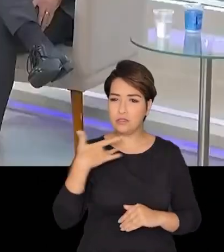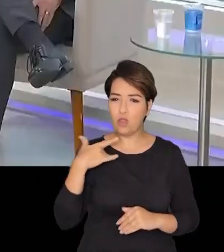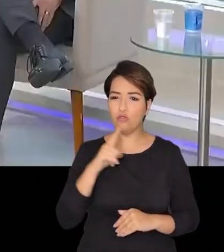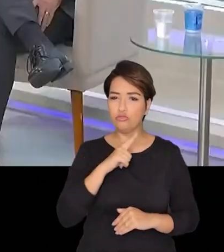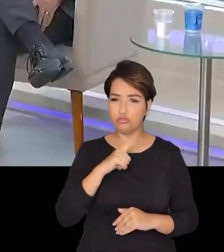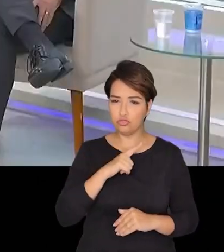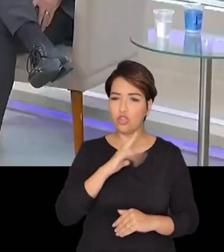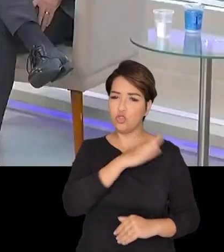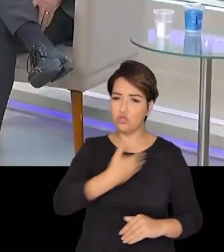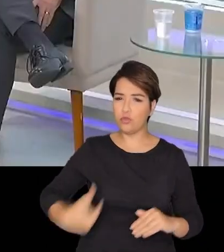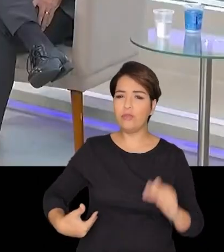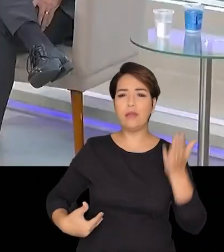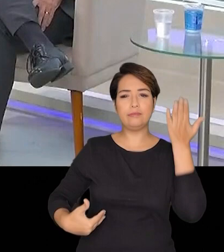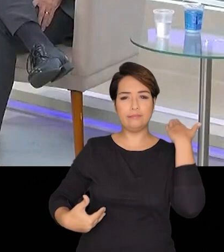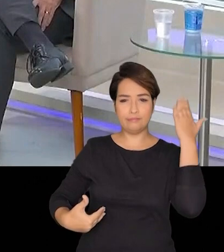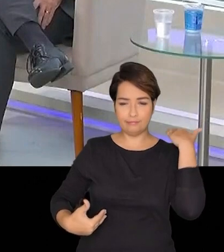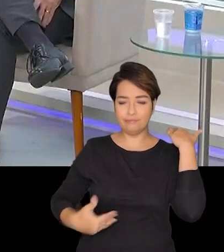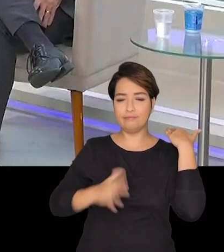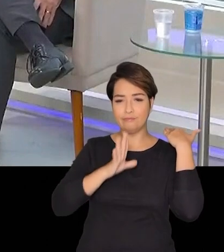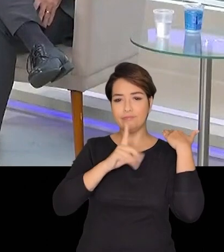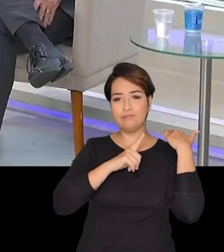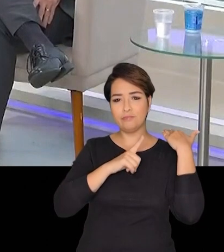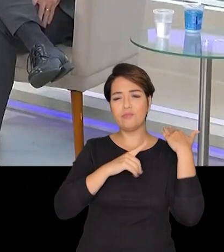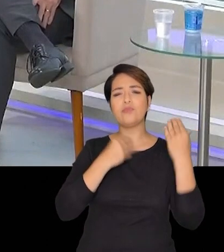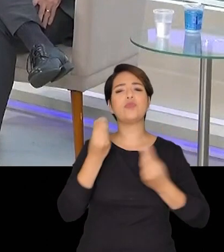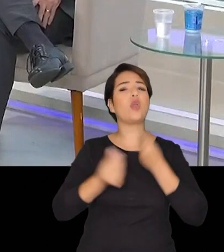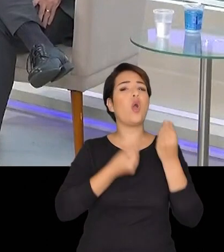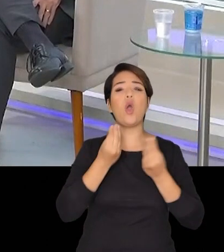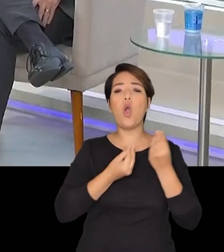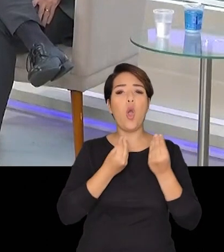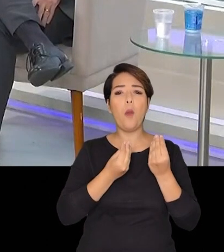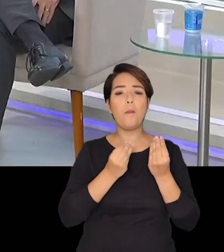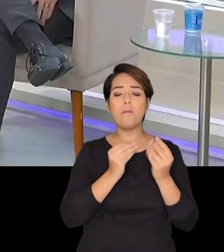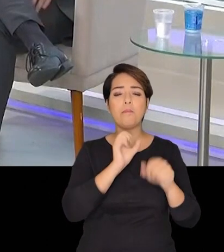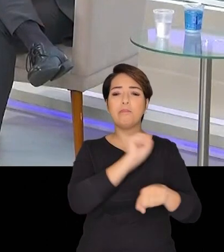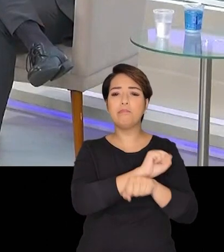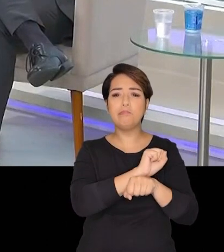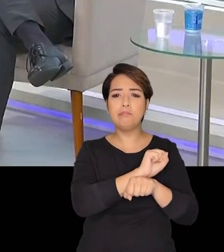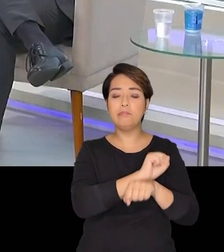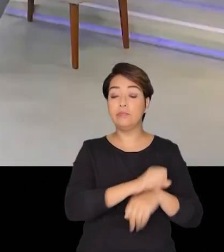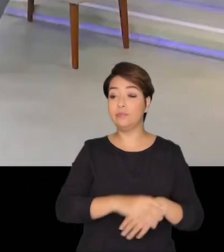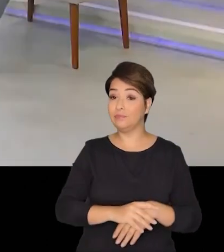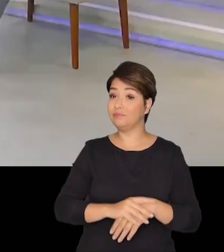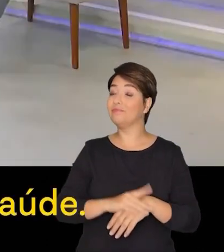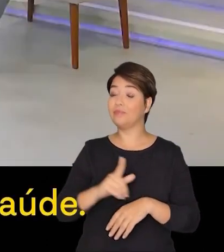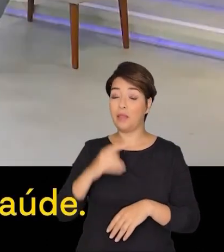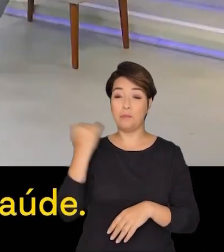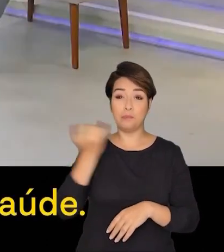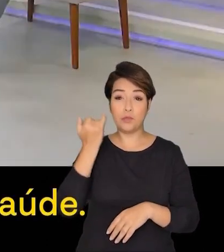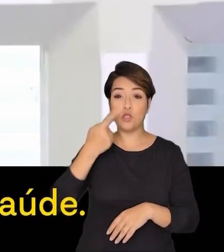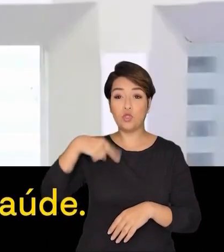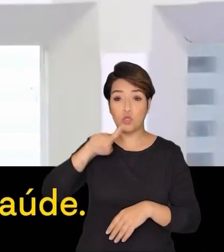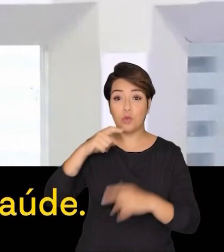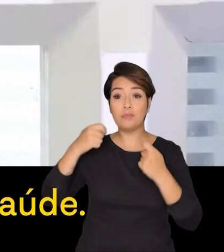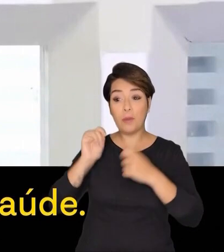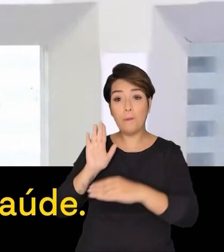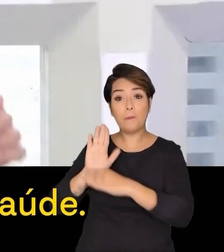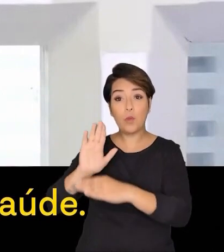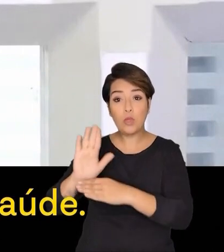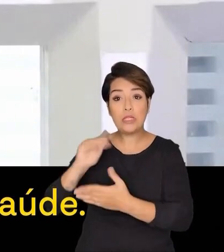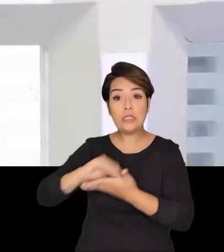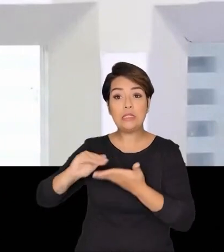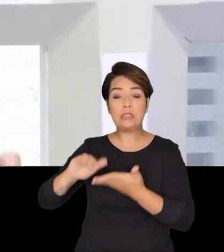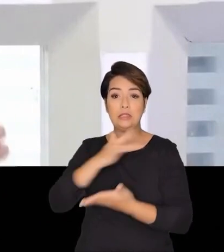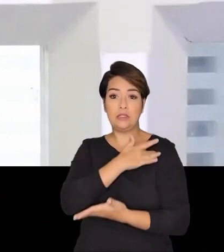saúde e que já era de governos anteriores da mesma forma como o Humberto falou como quebrar esse ciclo isso é fundamental a gente tem que blindar a